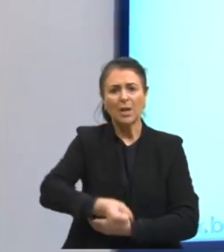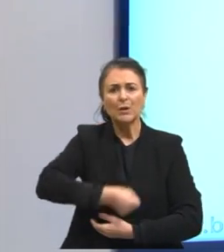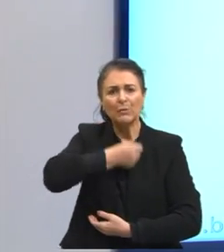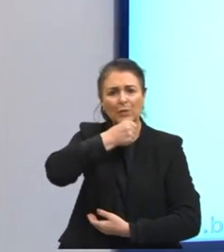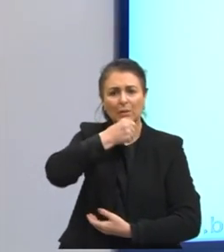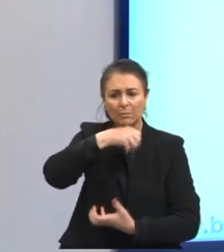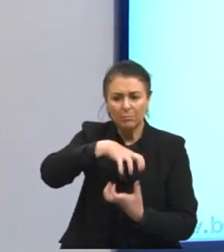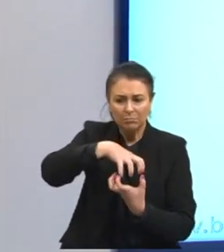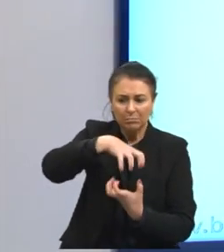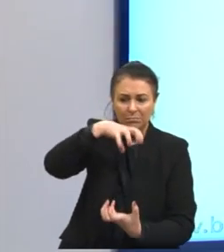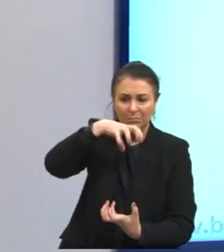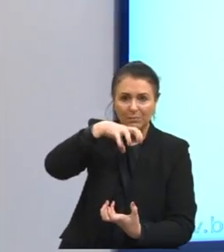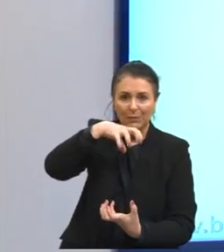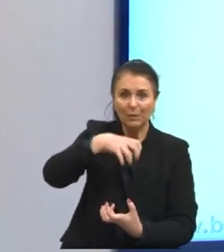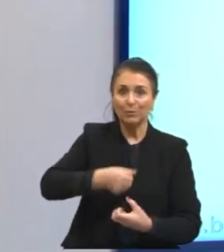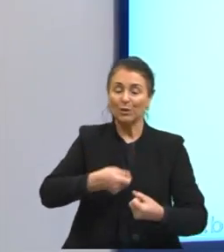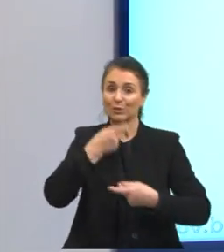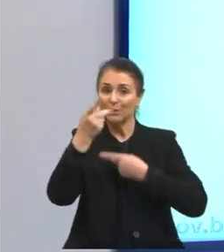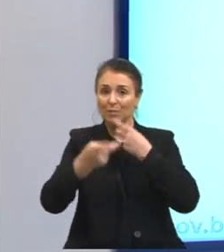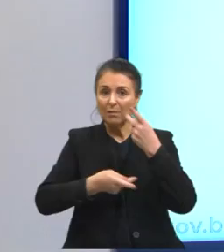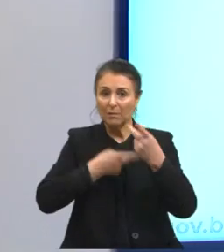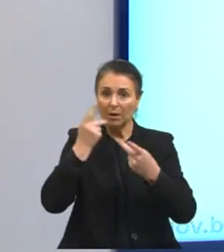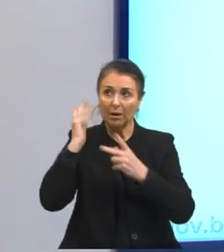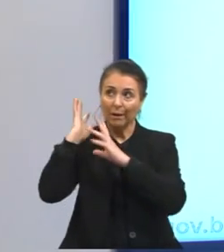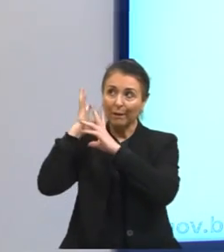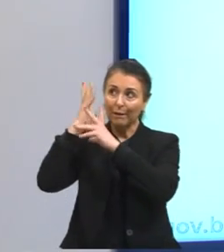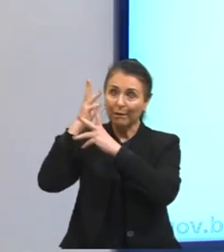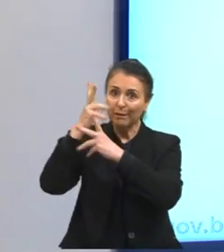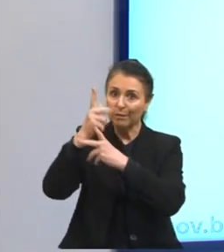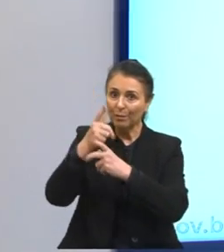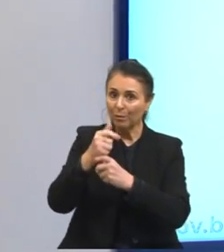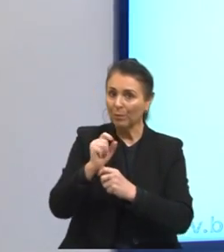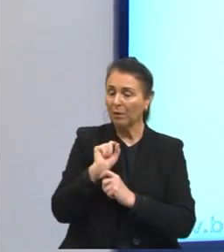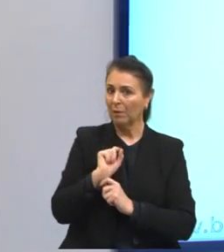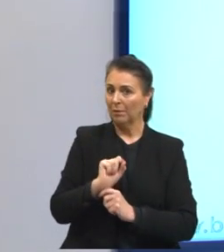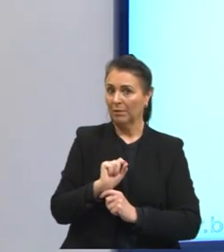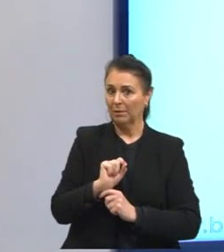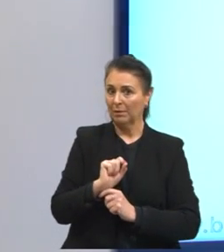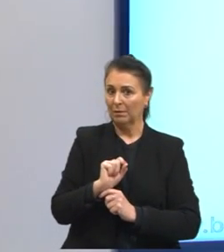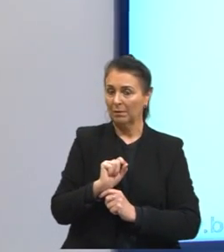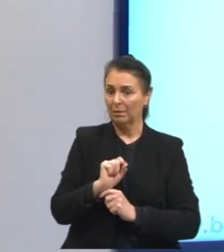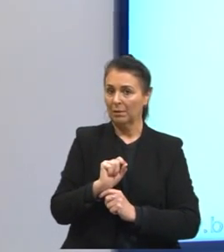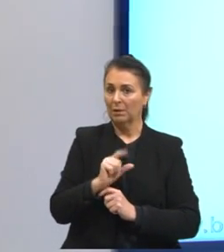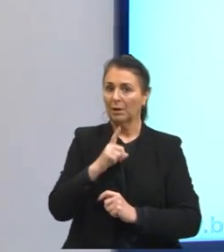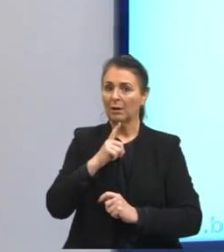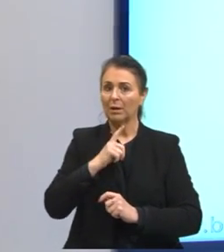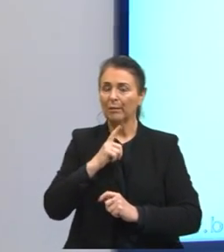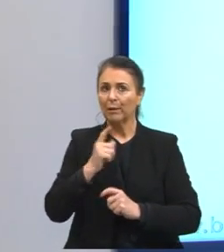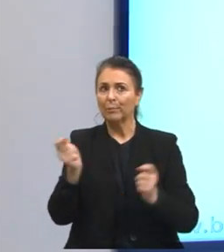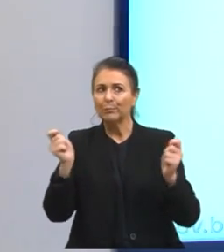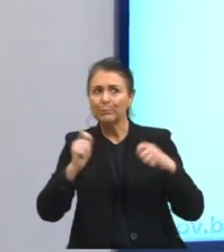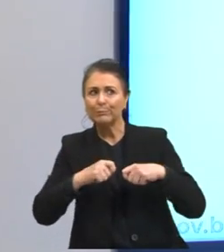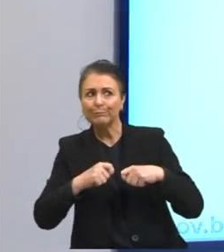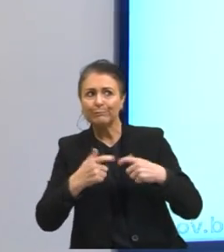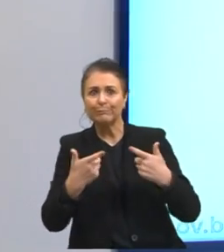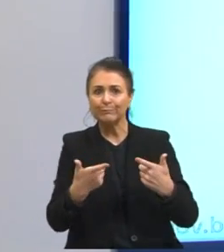que quando a gente fala em velhice, ela retoma outra coisa, ela se refere possivelmente a